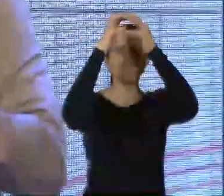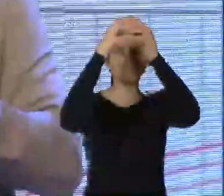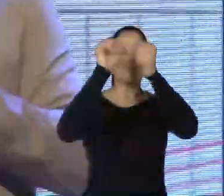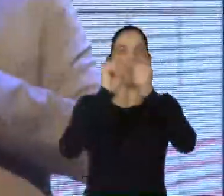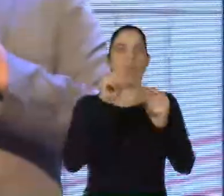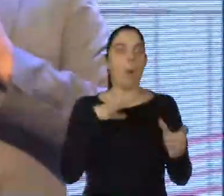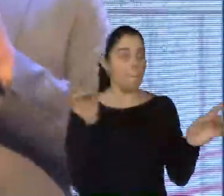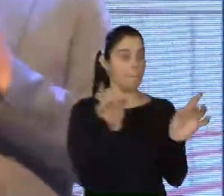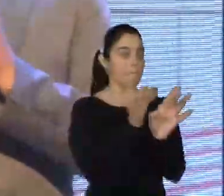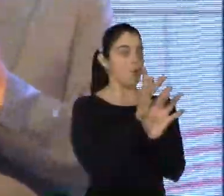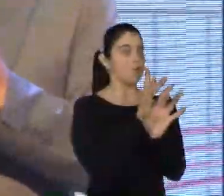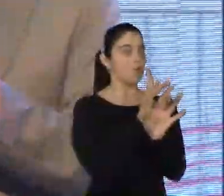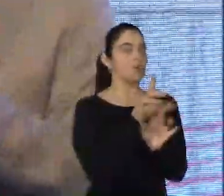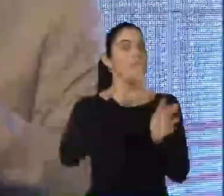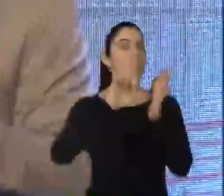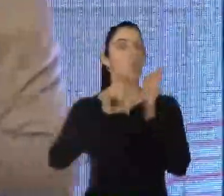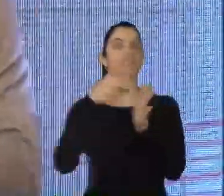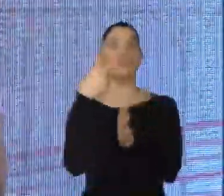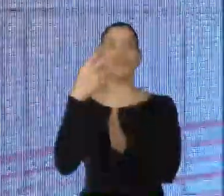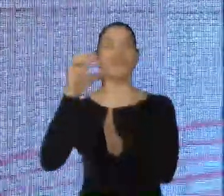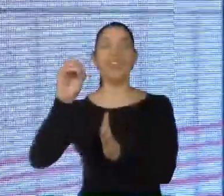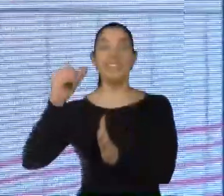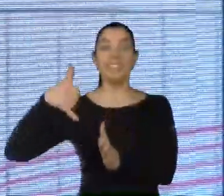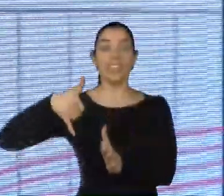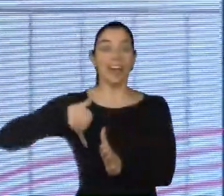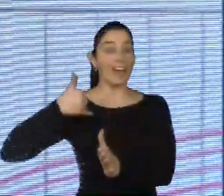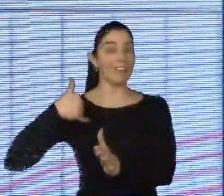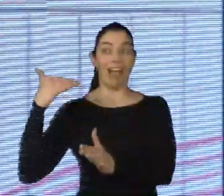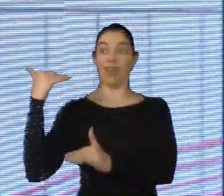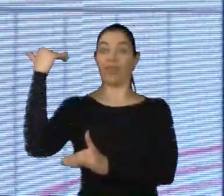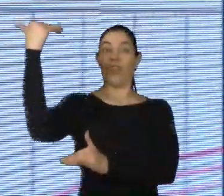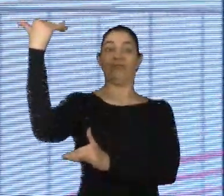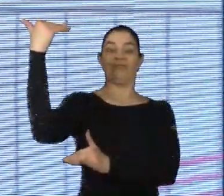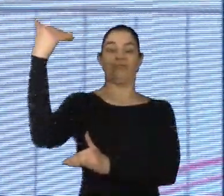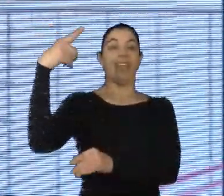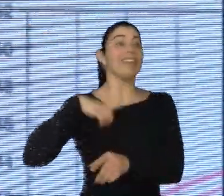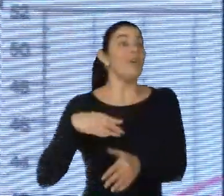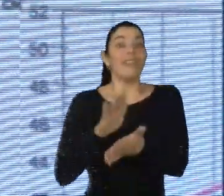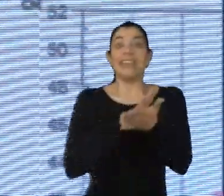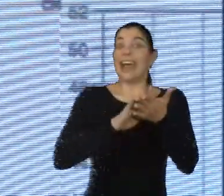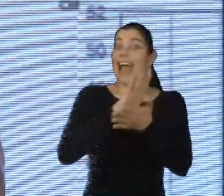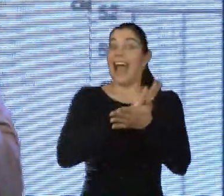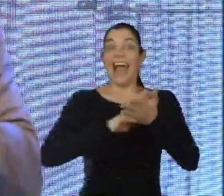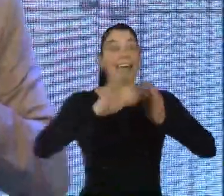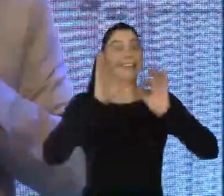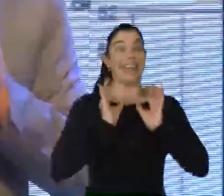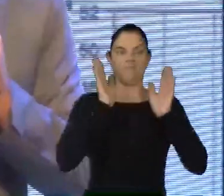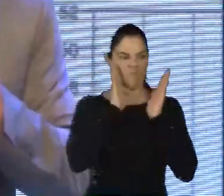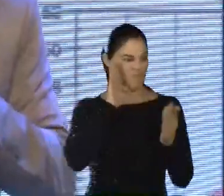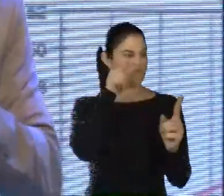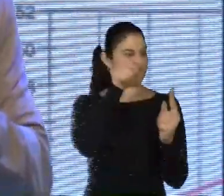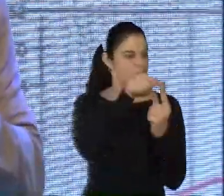vista neurobiológico, com 20 anos de idade. Então, antes disso, na verdade, nada está totalmente determinado.